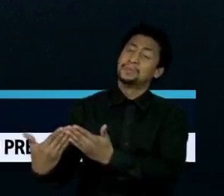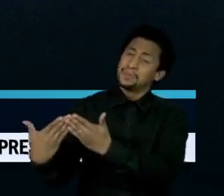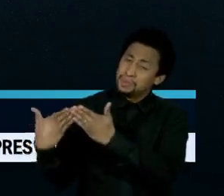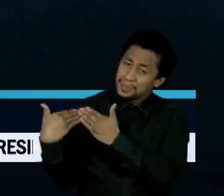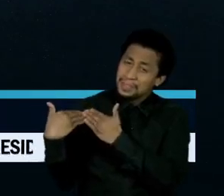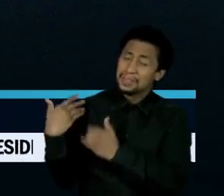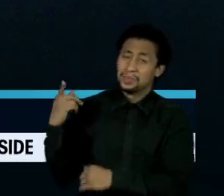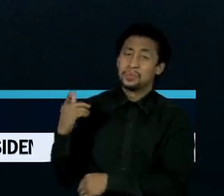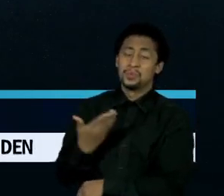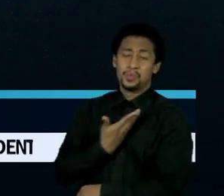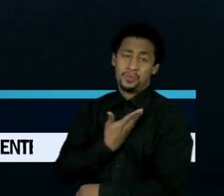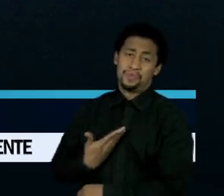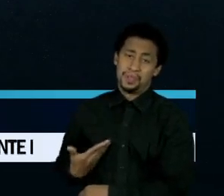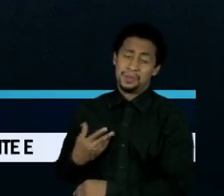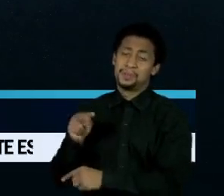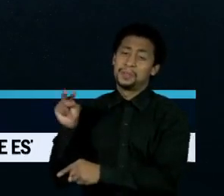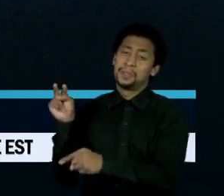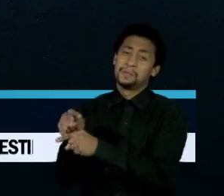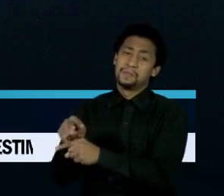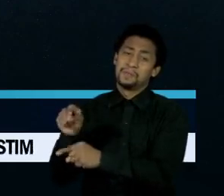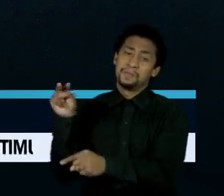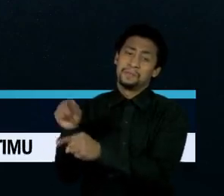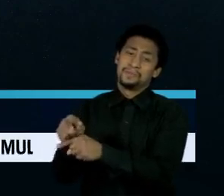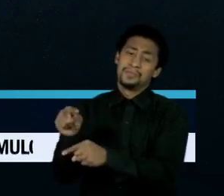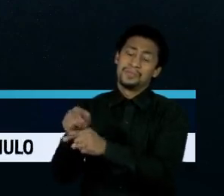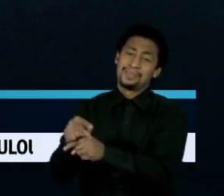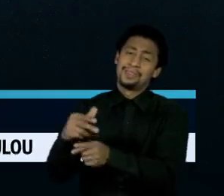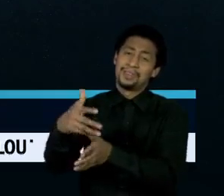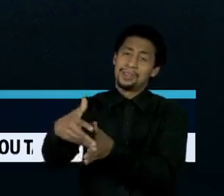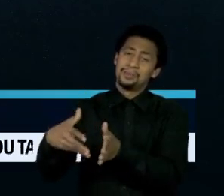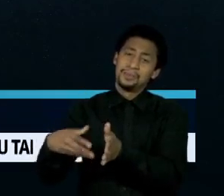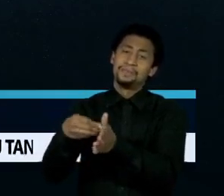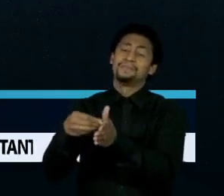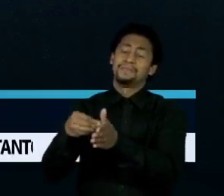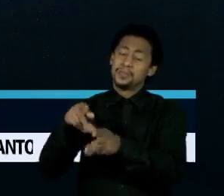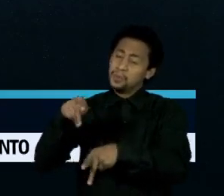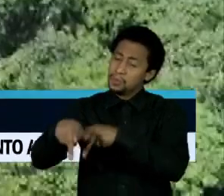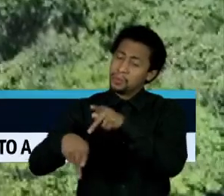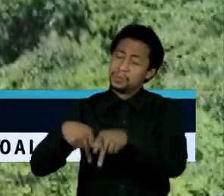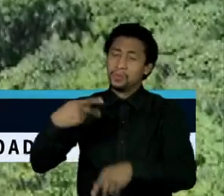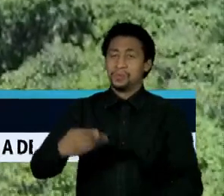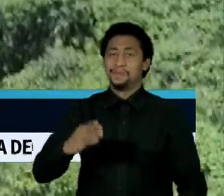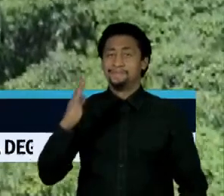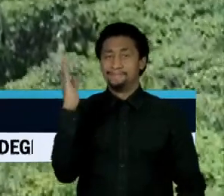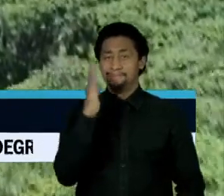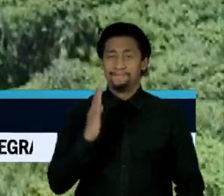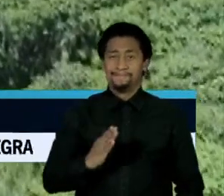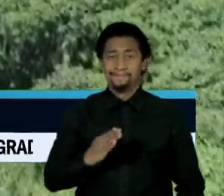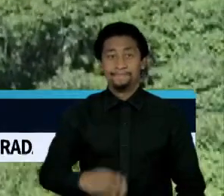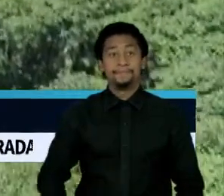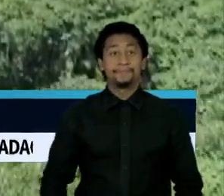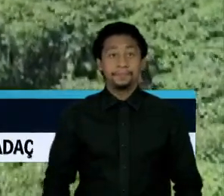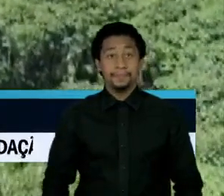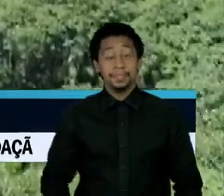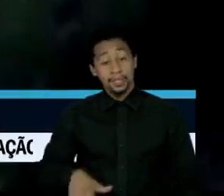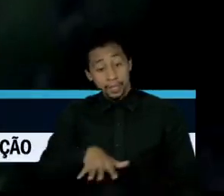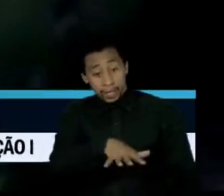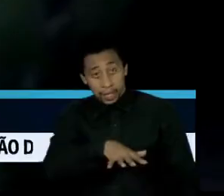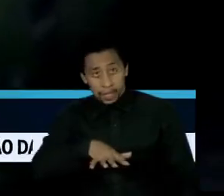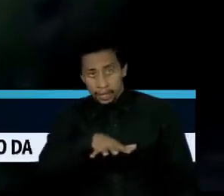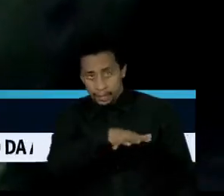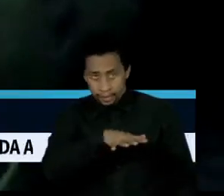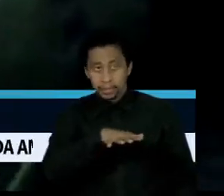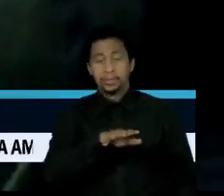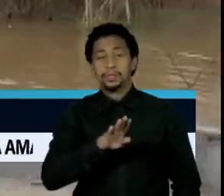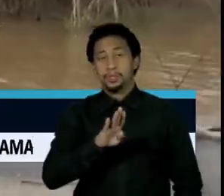do interesse dos nacionais, do interesse do povo brasileiro. A região onde Bruno e Dom foram mortos